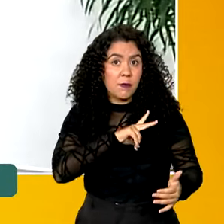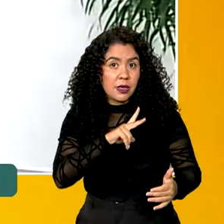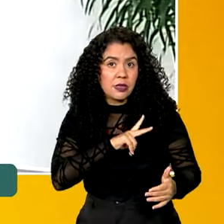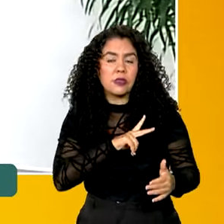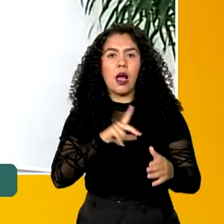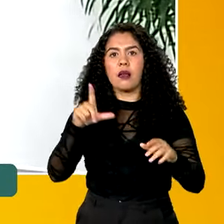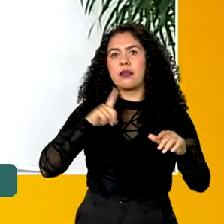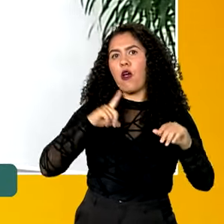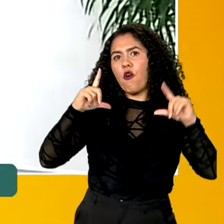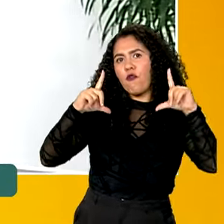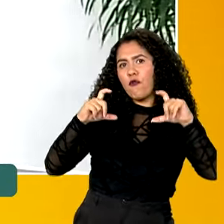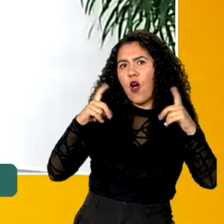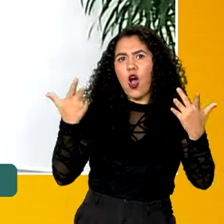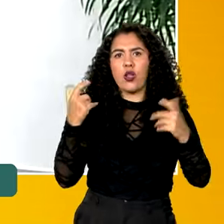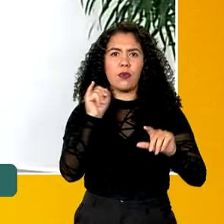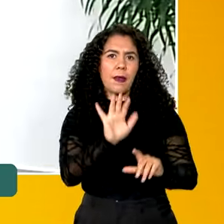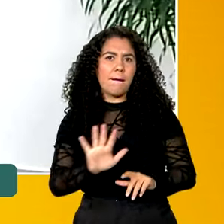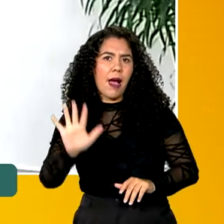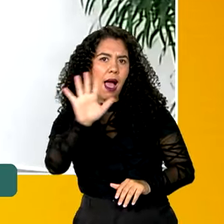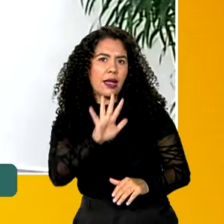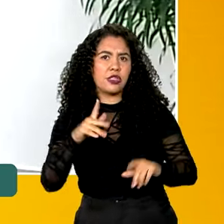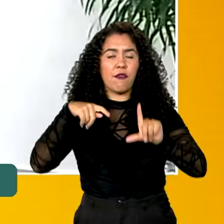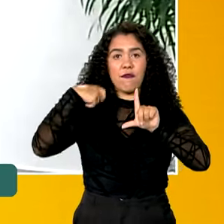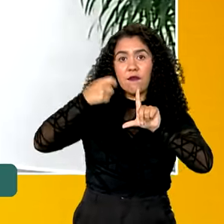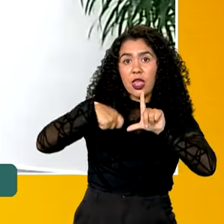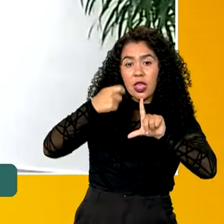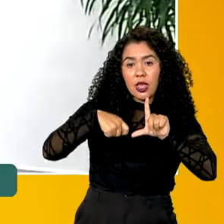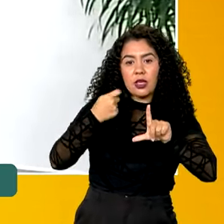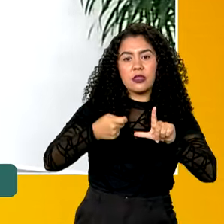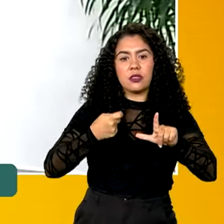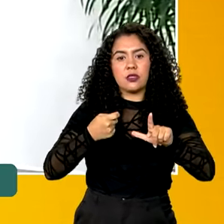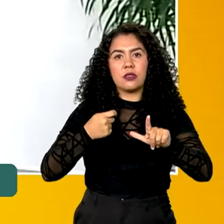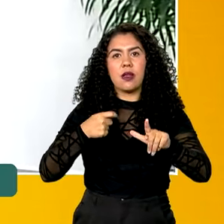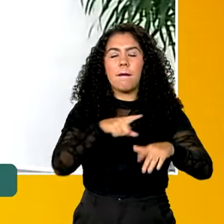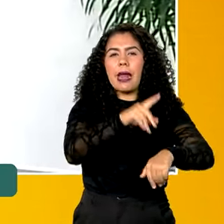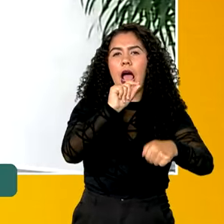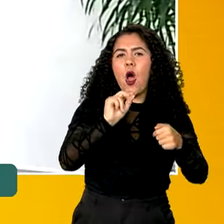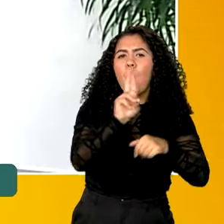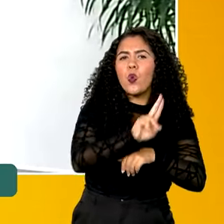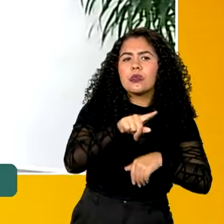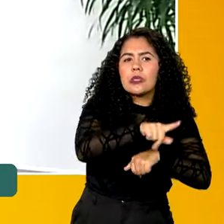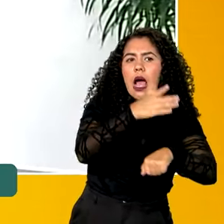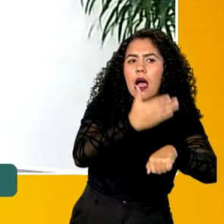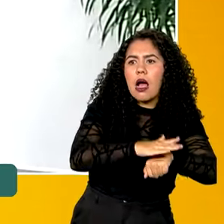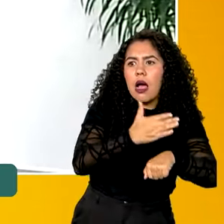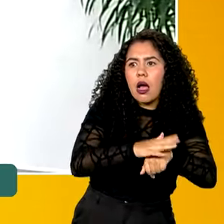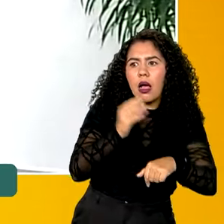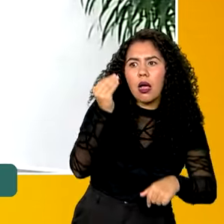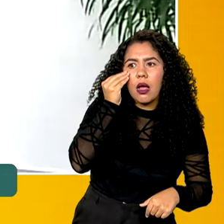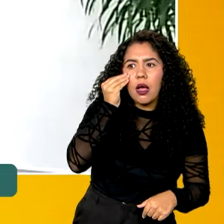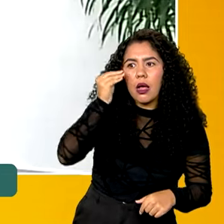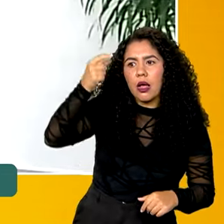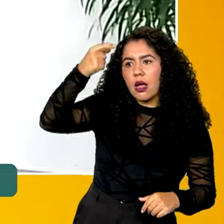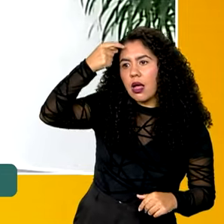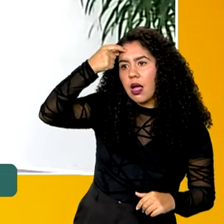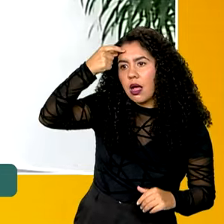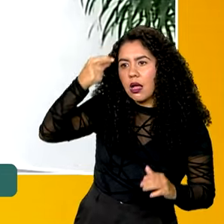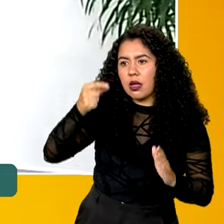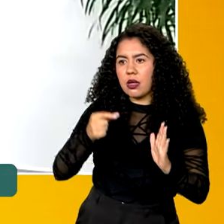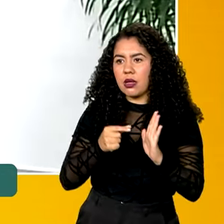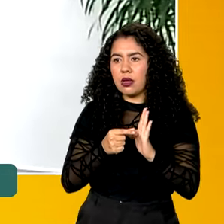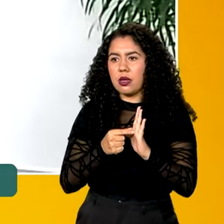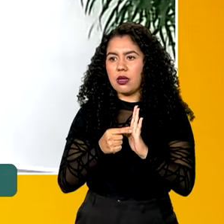então fotos, imagens, vídeos, por exemplo, para treinar sistemas de inteligência artificial. E a questão de fundo,